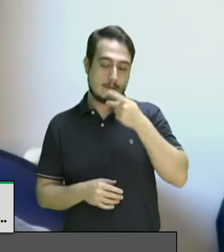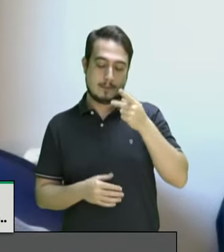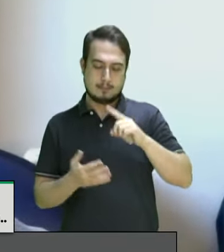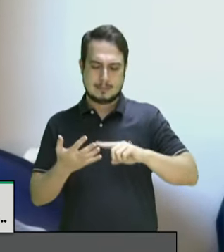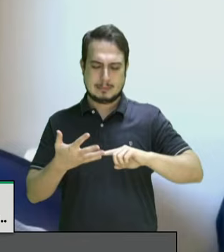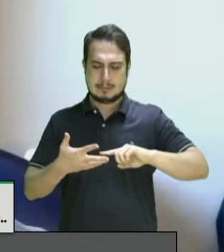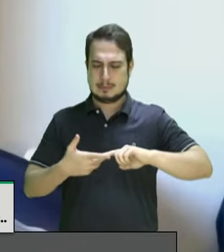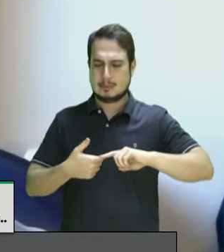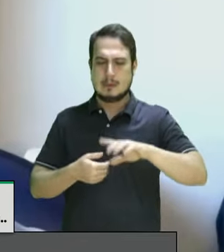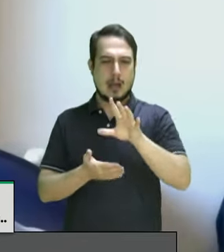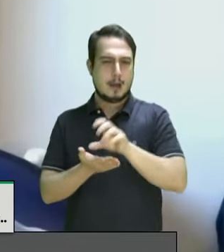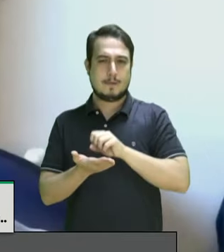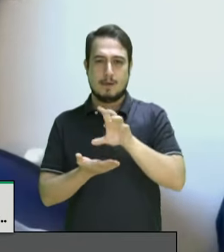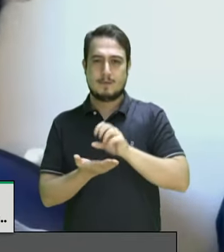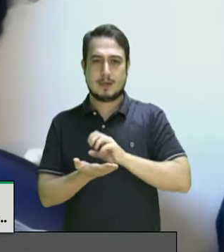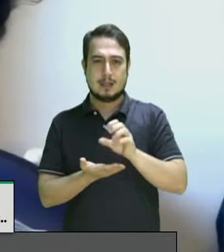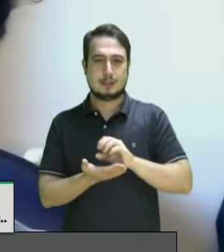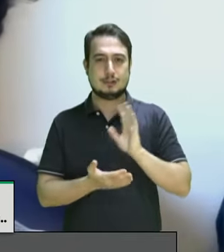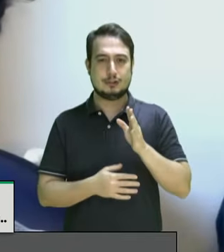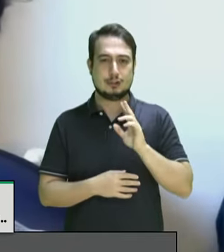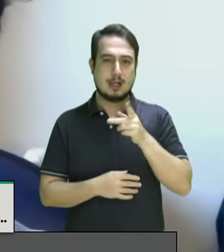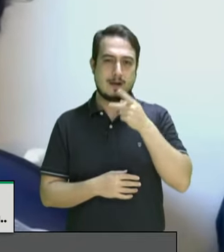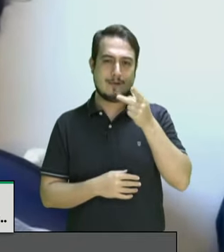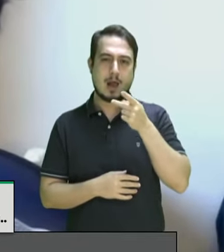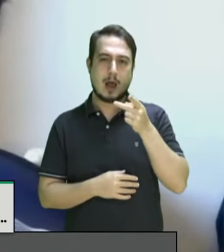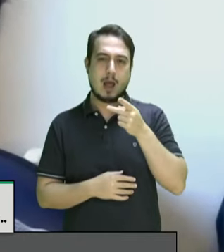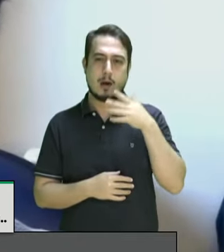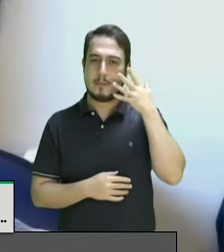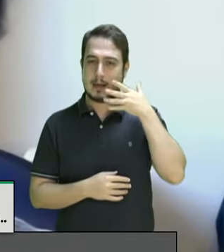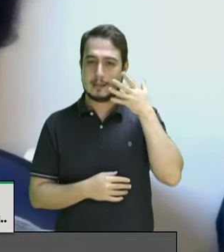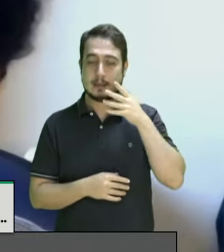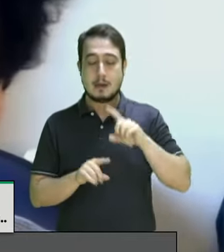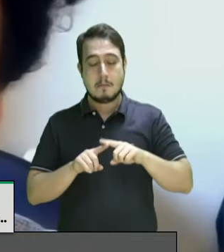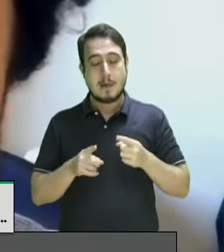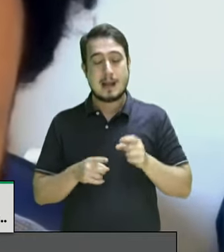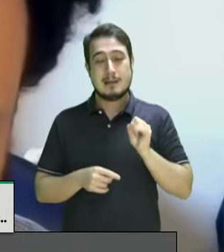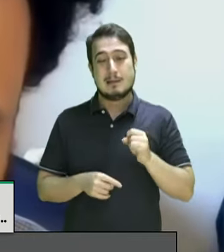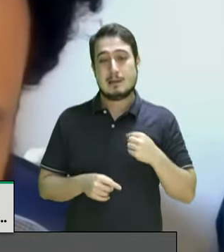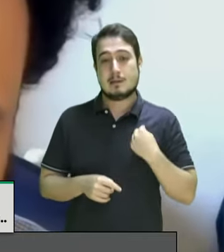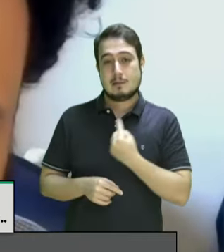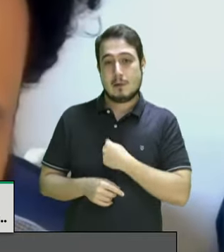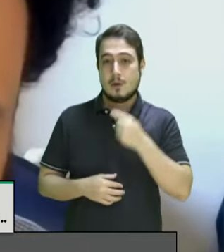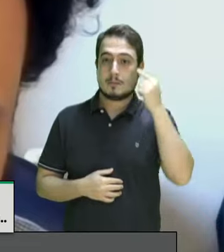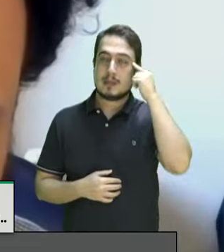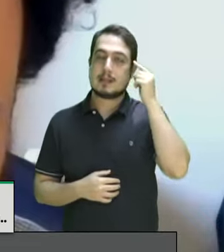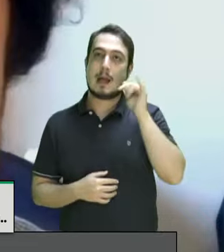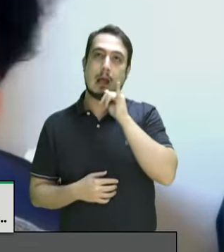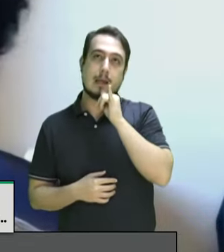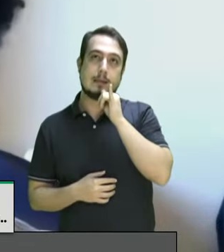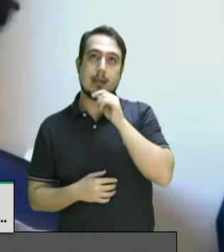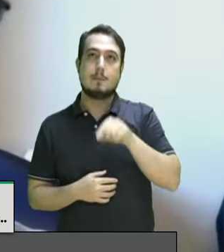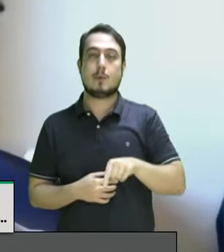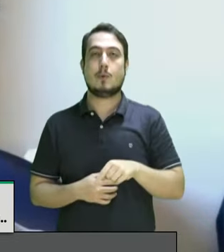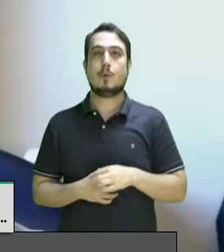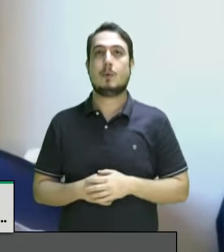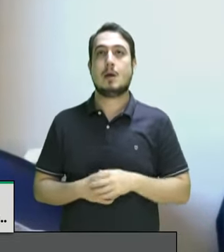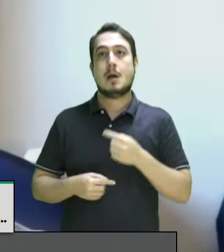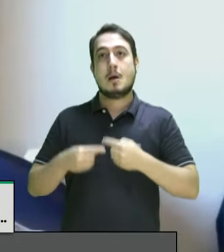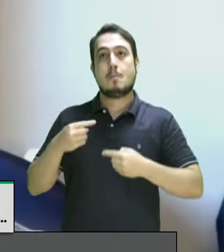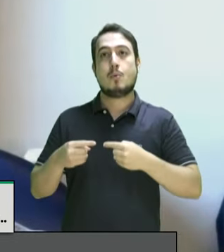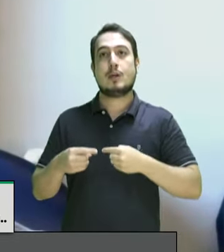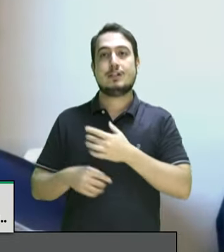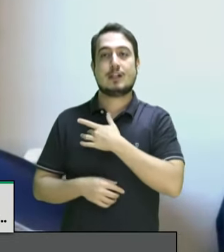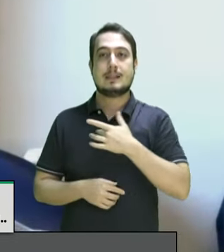de dados que foram colocados pelos meus antecessores mas se a gente pensar por exemplo na política de segurança